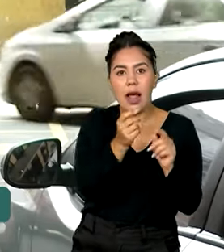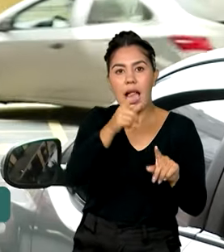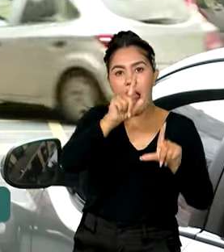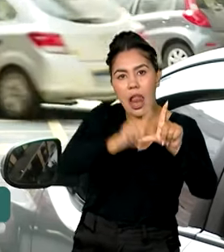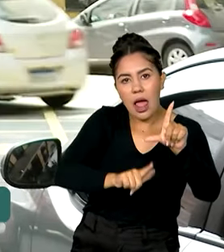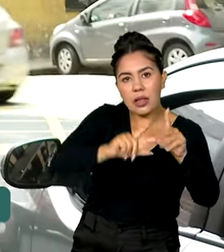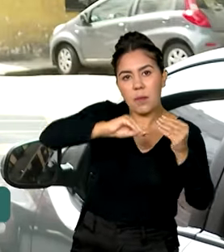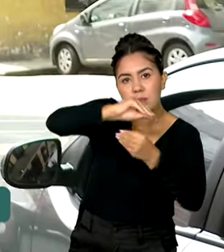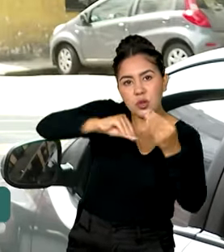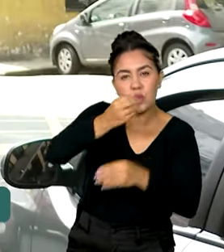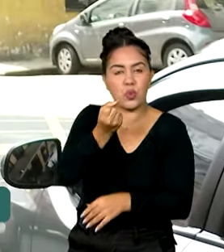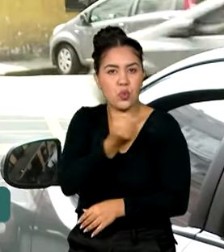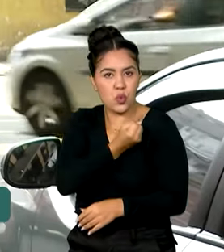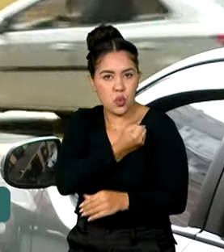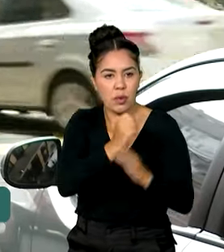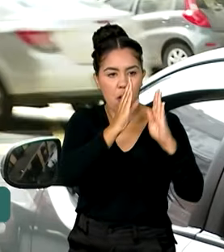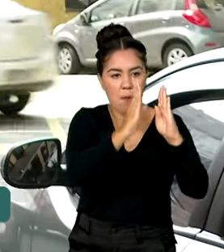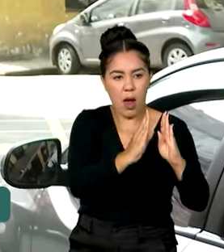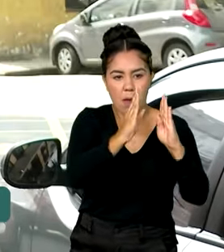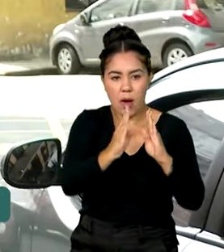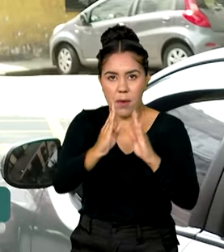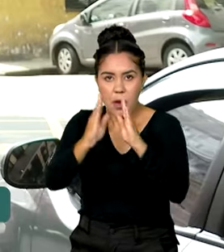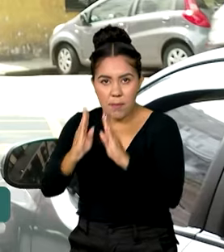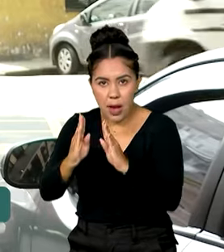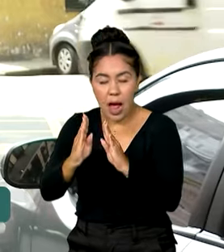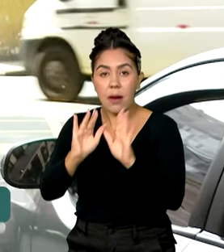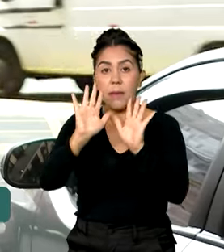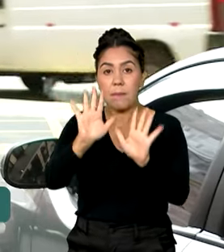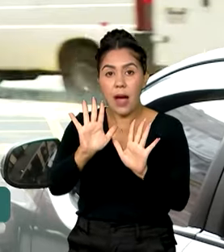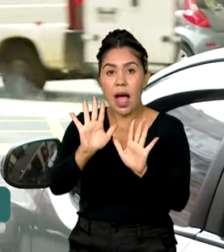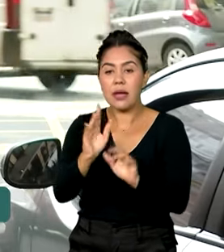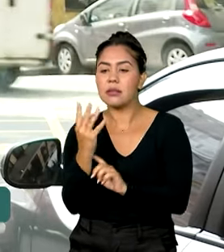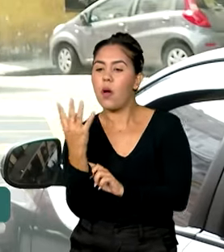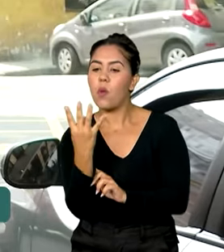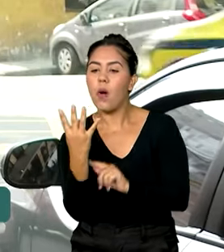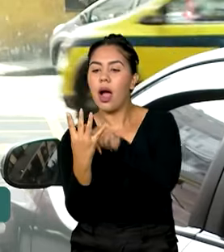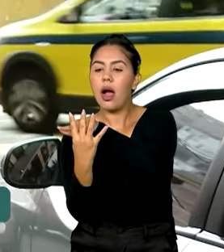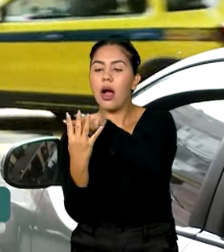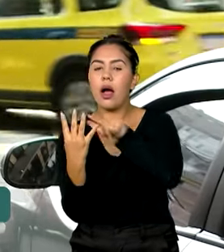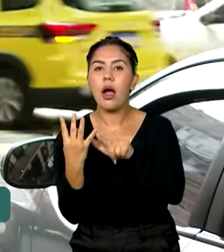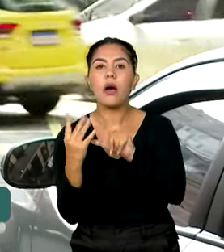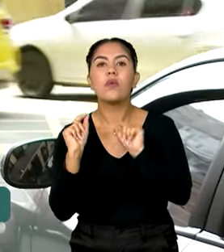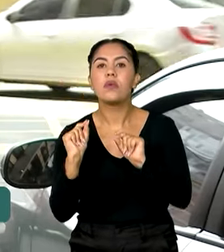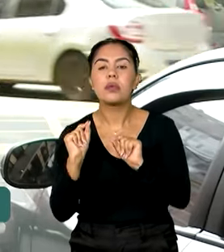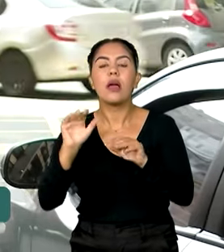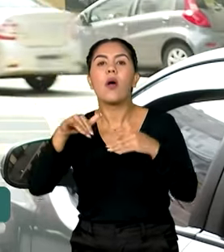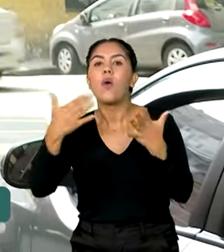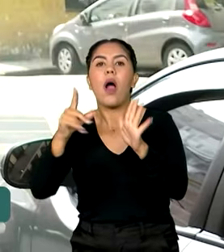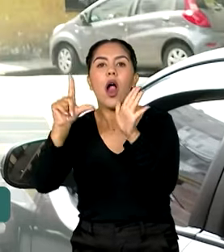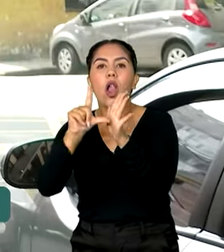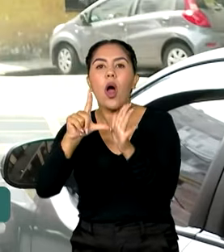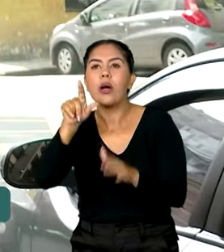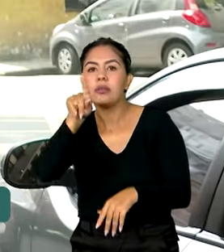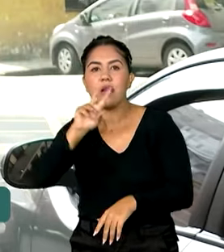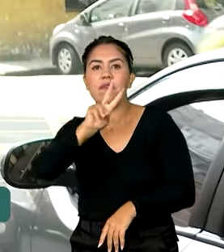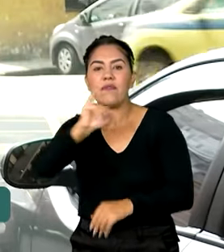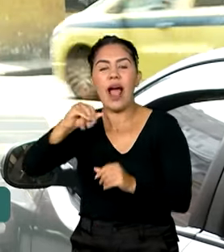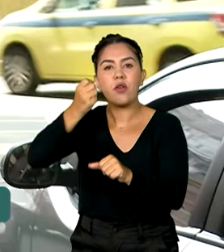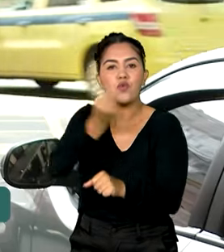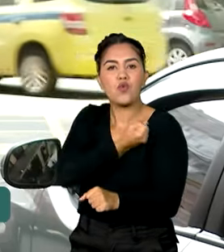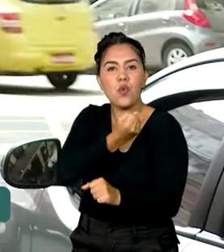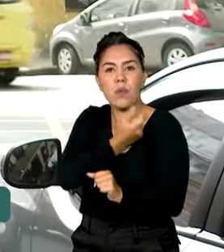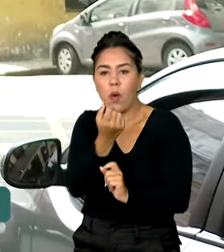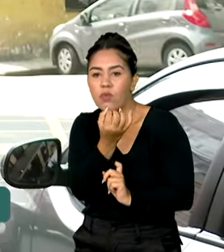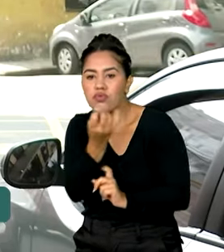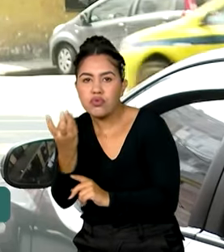letras e números. As quatro posições seguintes vão indicar a ordem do estabelecimento, também vão ser alfanuméricas. E os dois